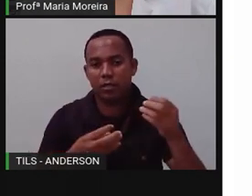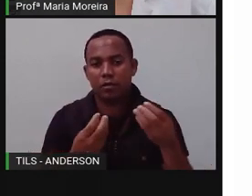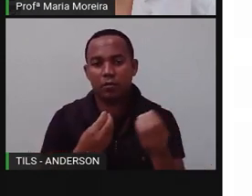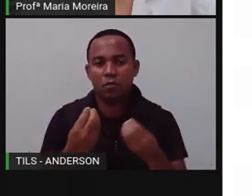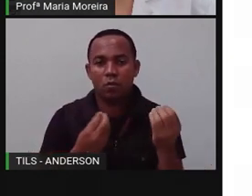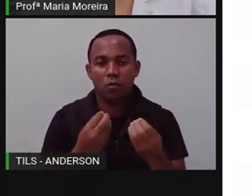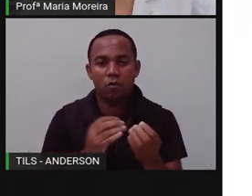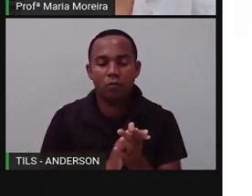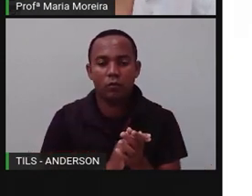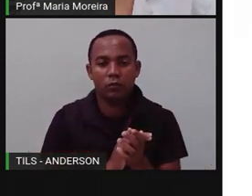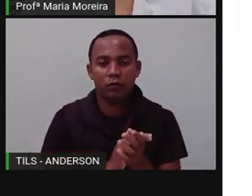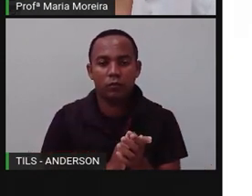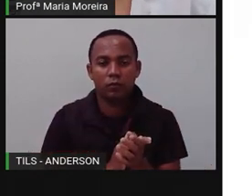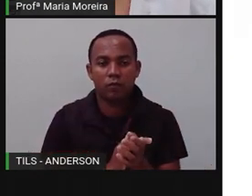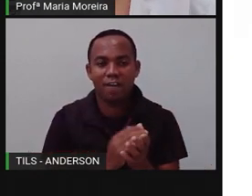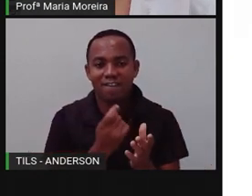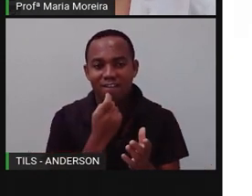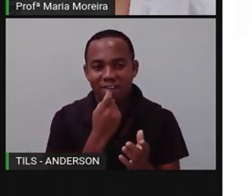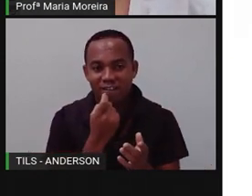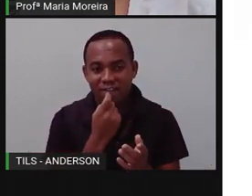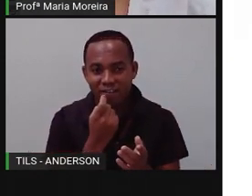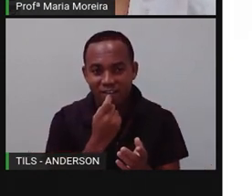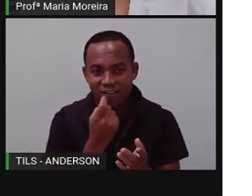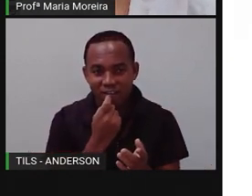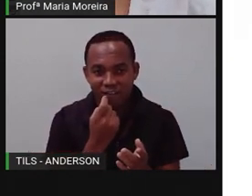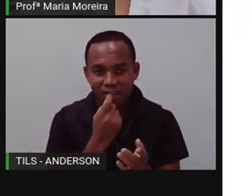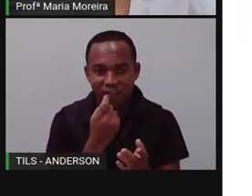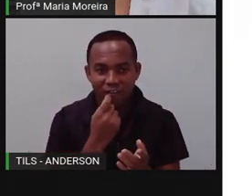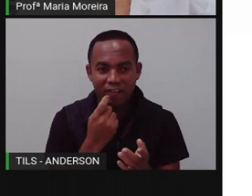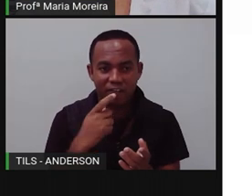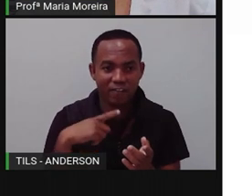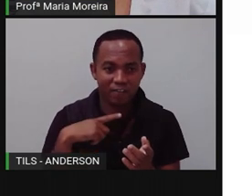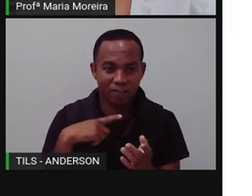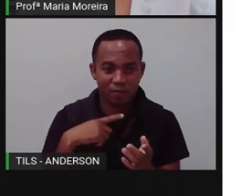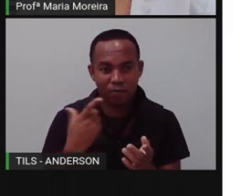que é o quê? Vertebrado ou invertebrado?